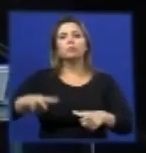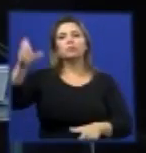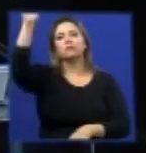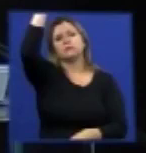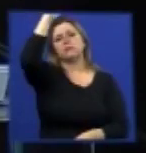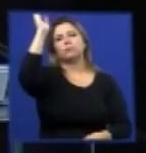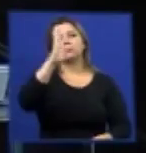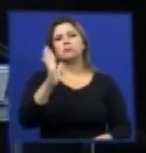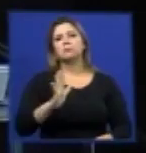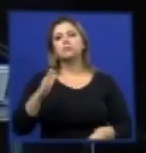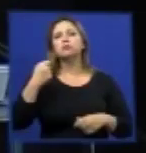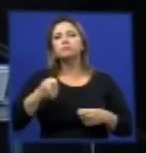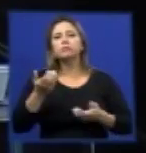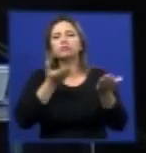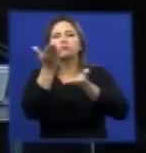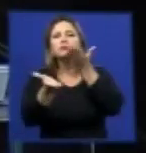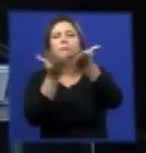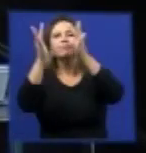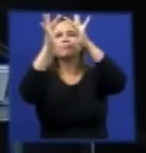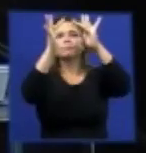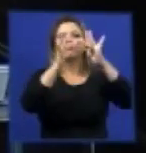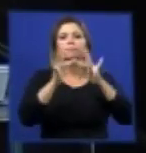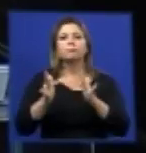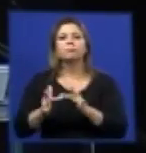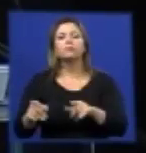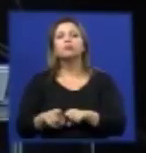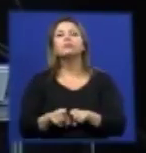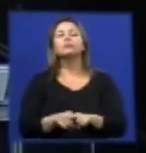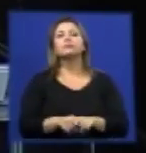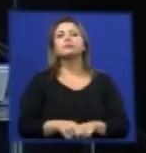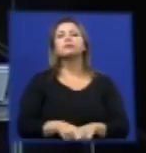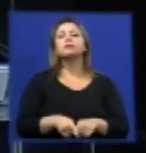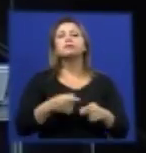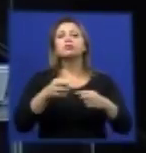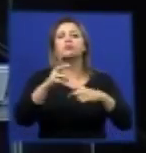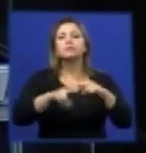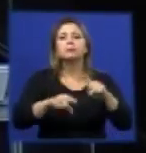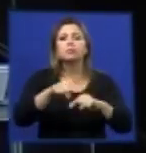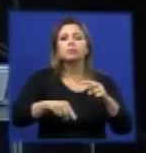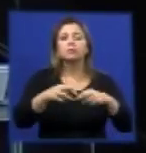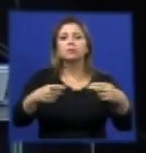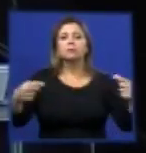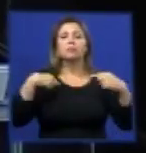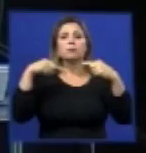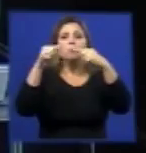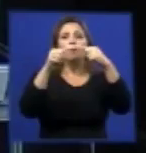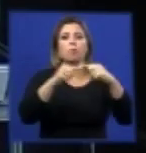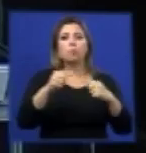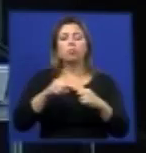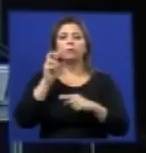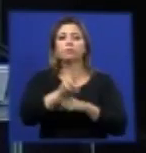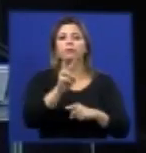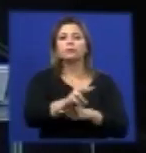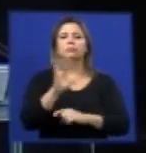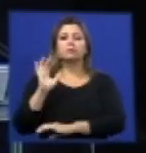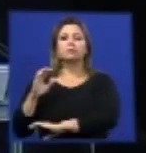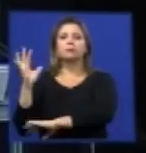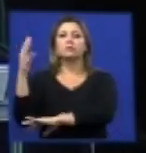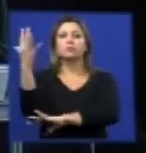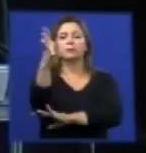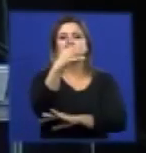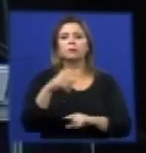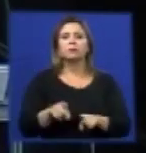precisamos dessa articulação instrumentos legais harmonia com o meio ambiente para o controle de redes sólidos e